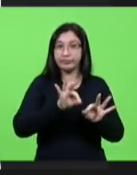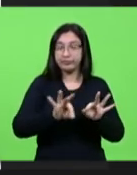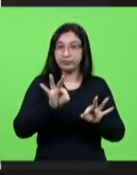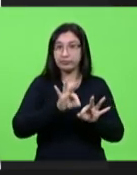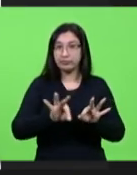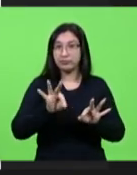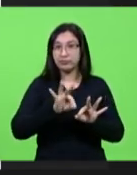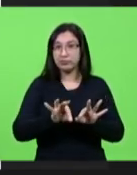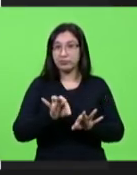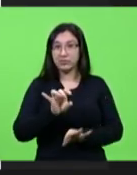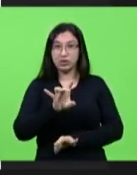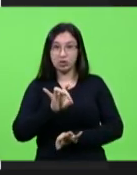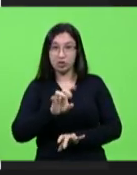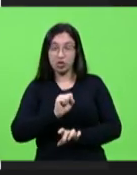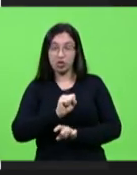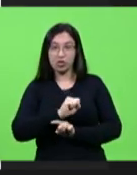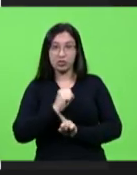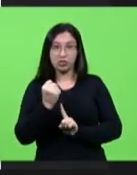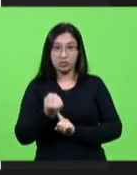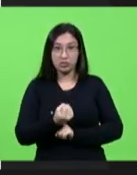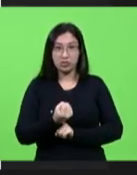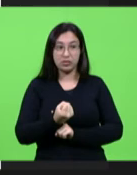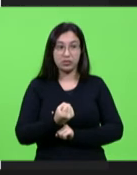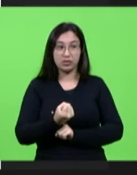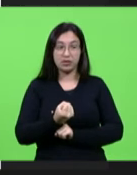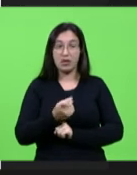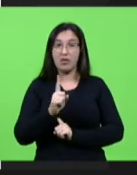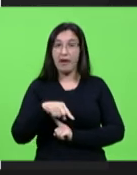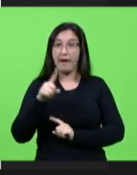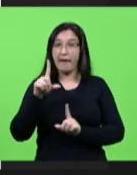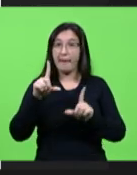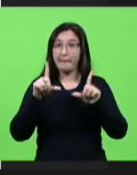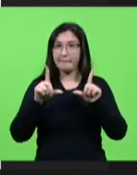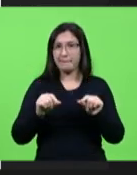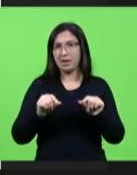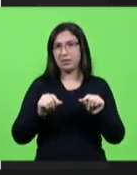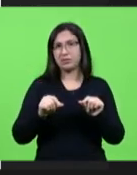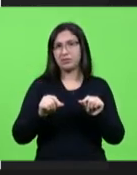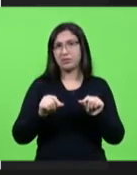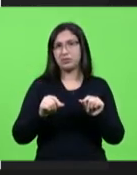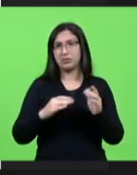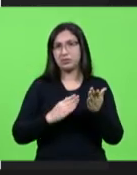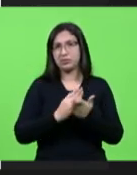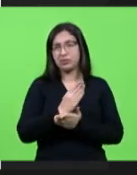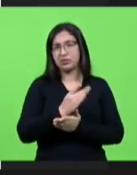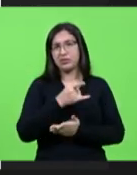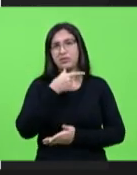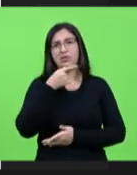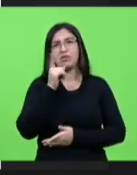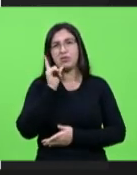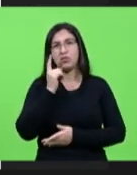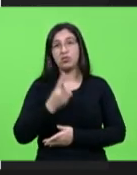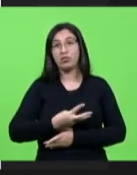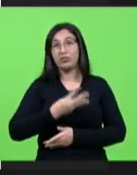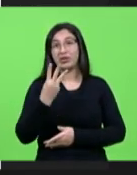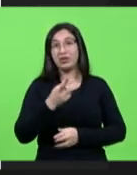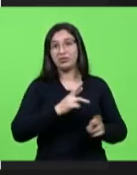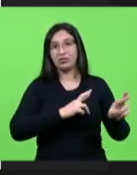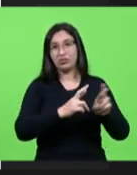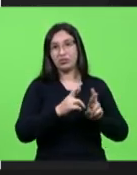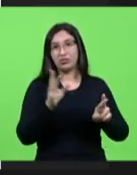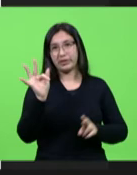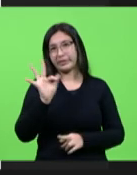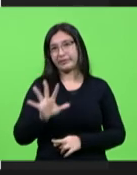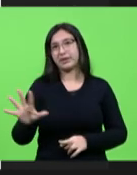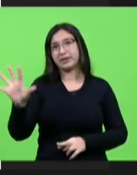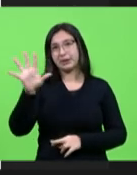em termos de assistência social é muito menos do que nós aprovamos ontem para três rodovias federais era isso